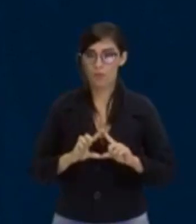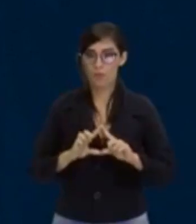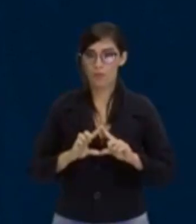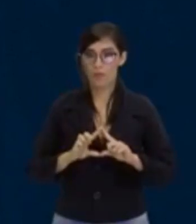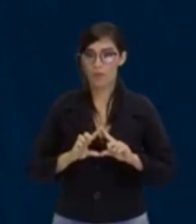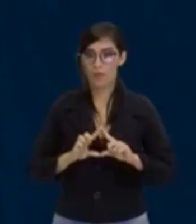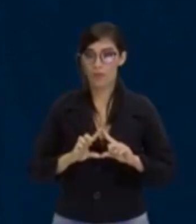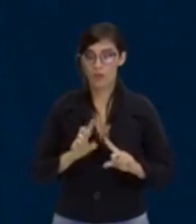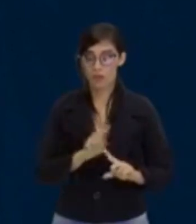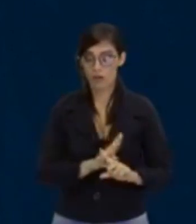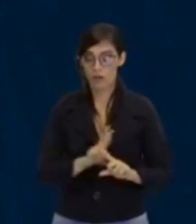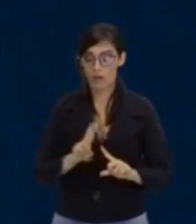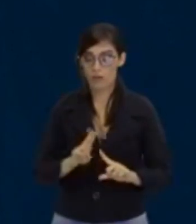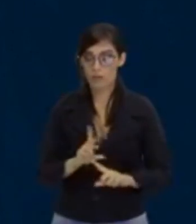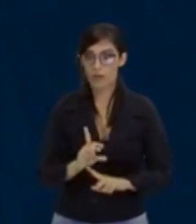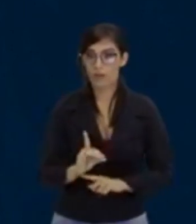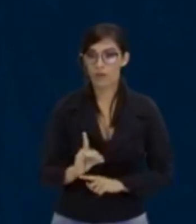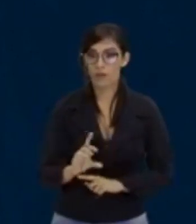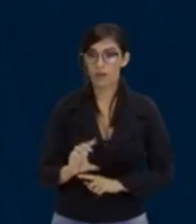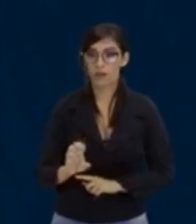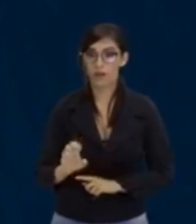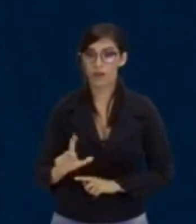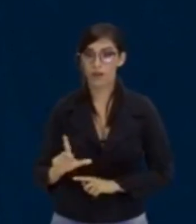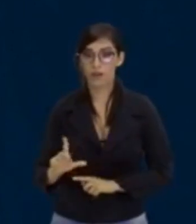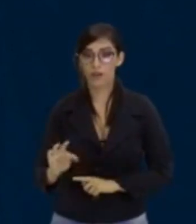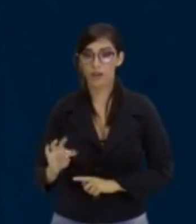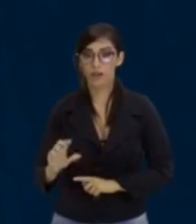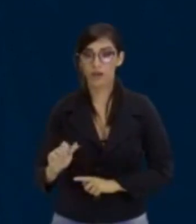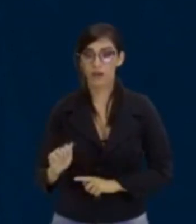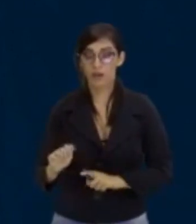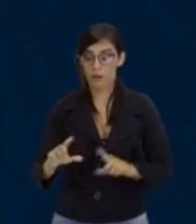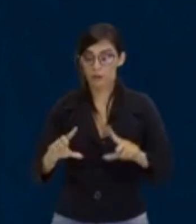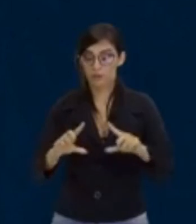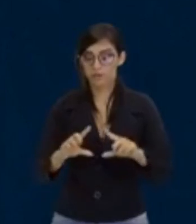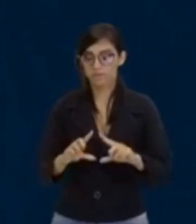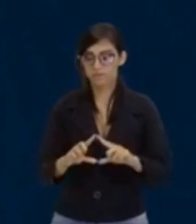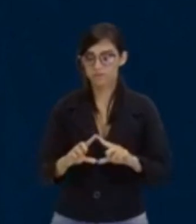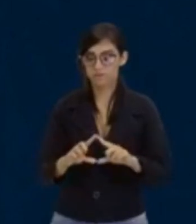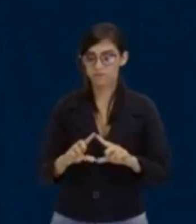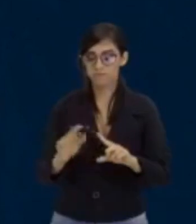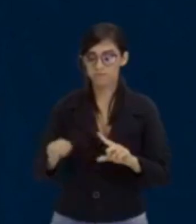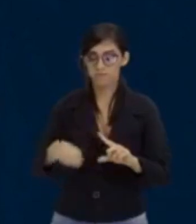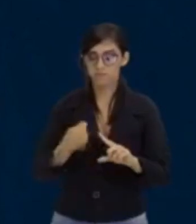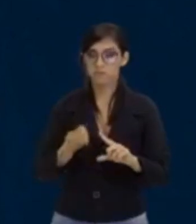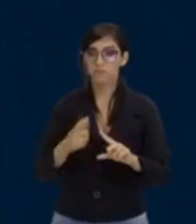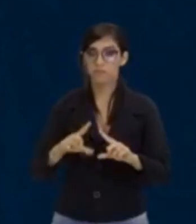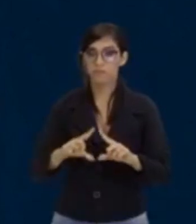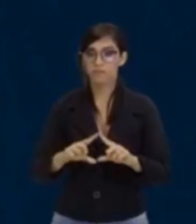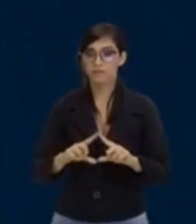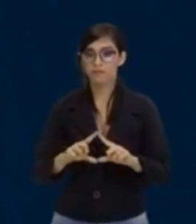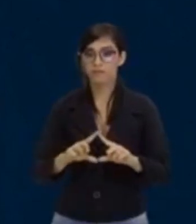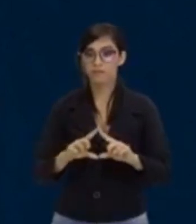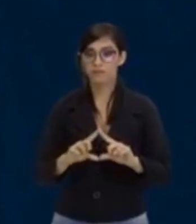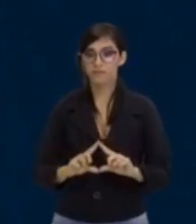tá? Então vocês vão ouvir muito a gente falar deste carinha aí, chamando ele de delta, tá? E não de discriminante, mas tanto